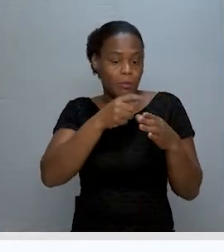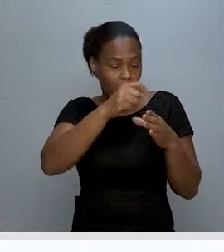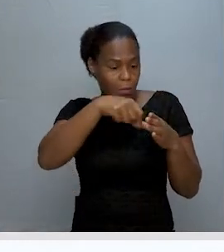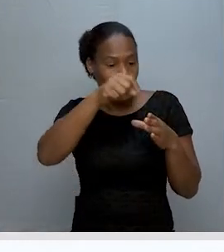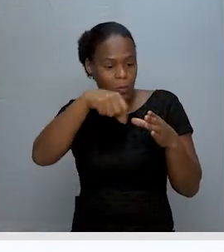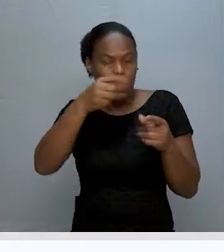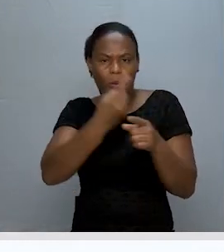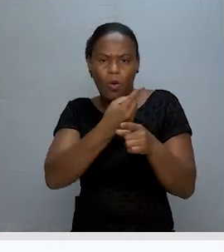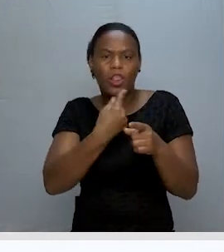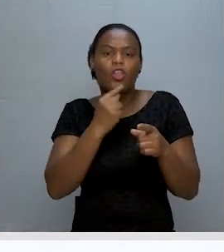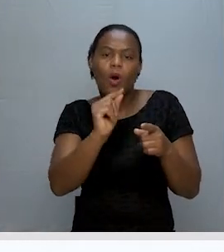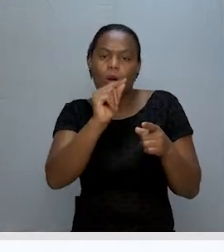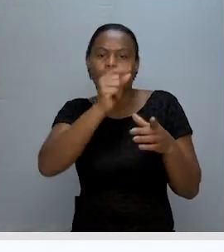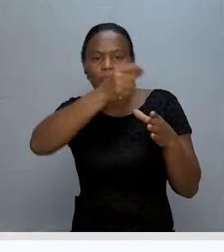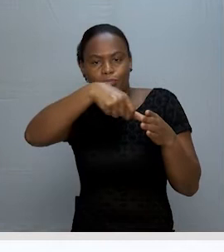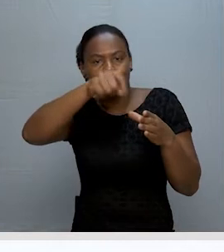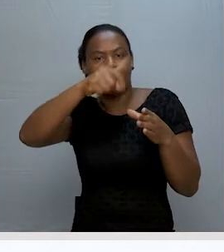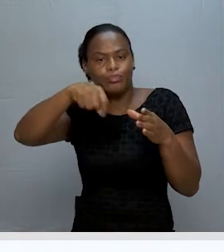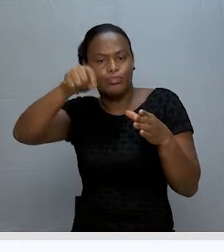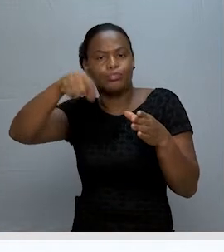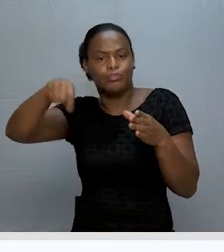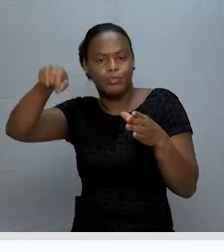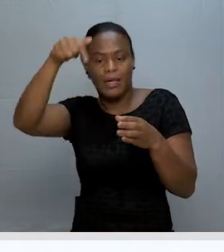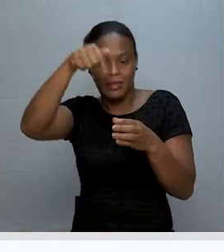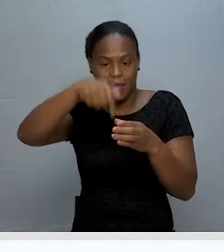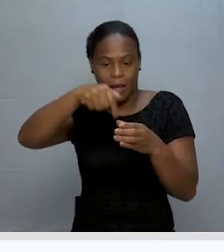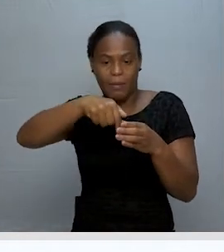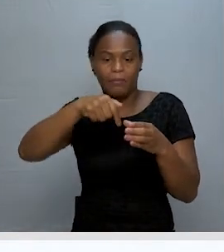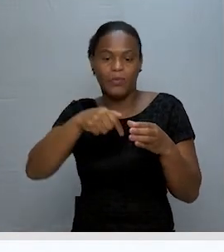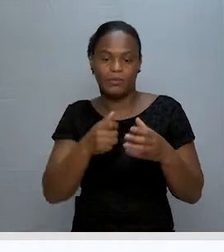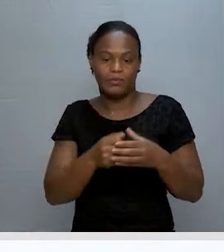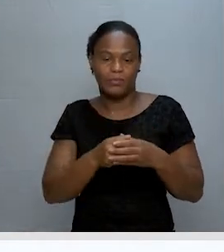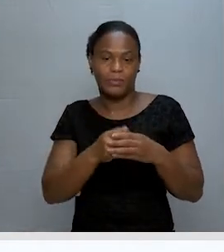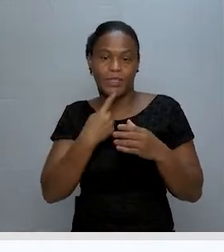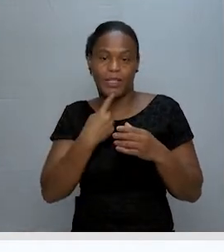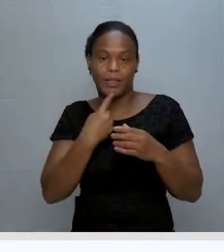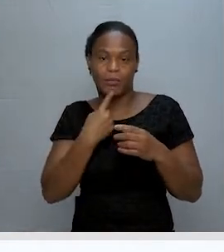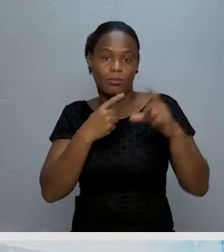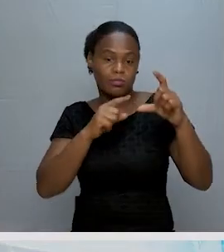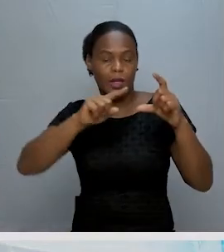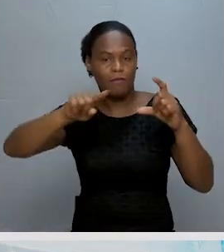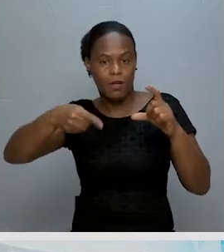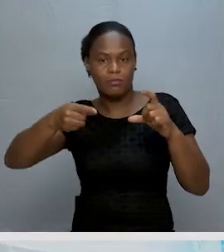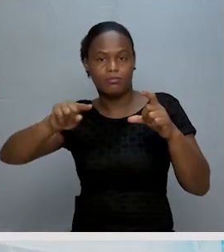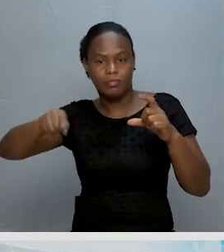listar os seus elementos colocados entre chaves e separados por vírgula.